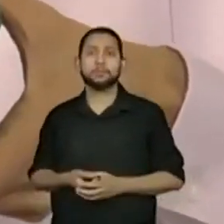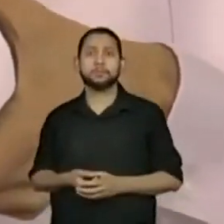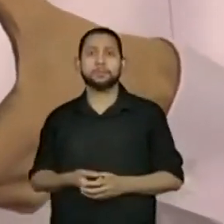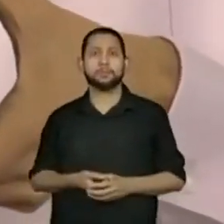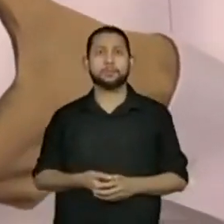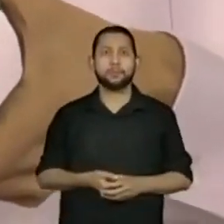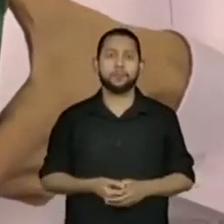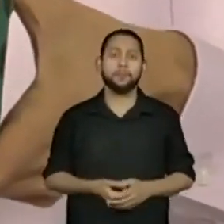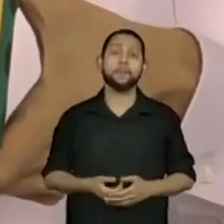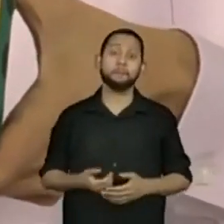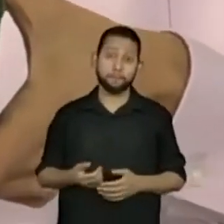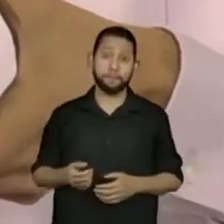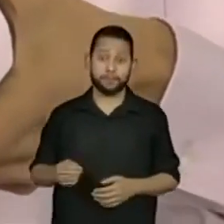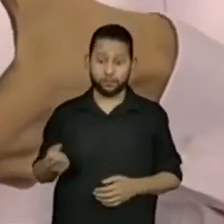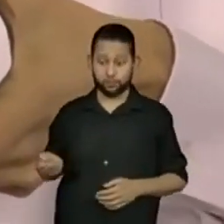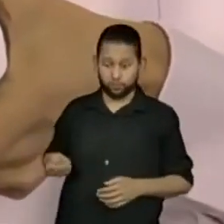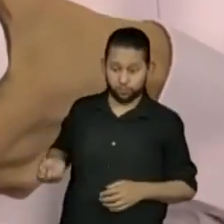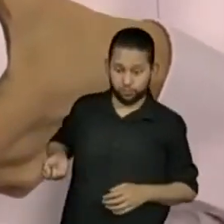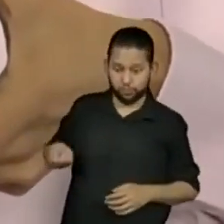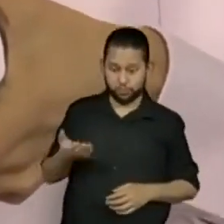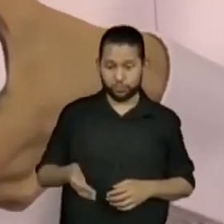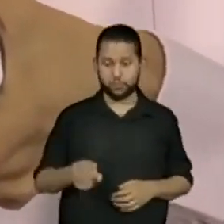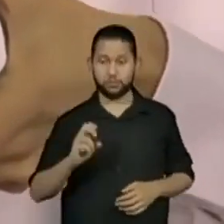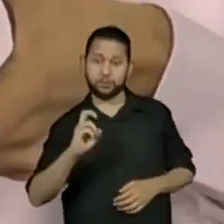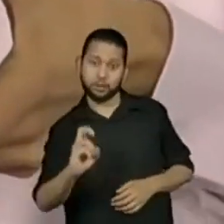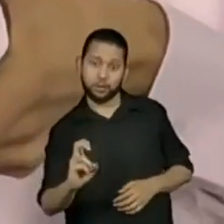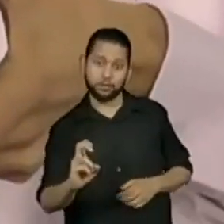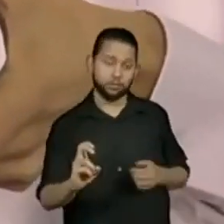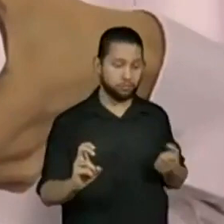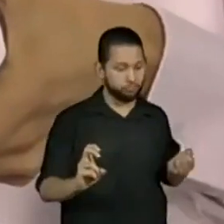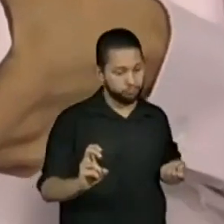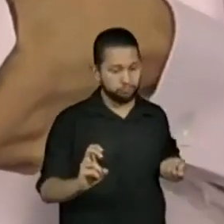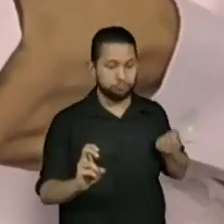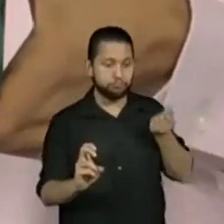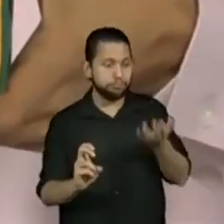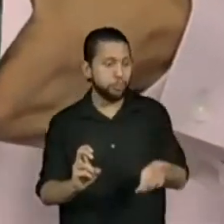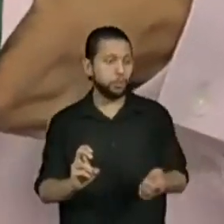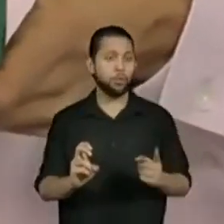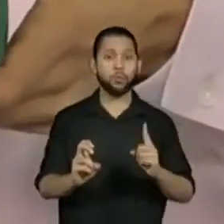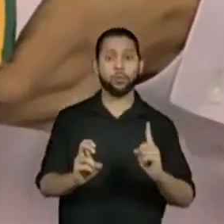Número 1. Face que contém aí o 1.